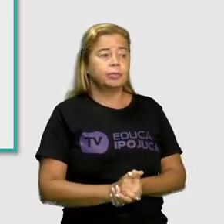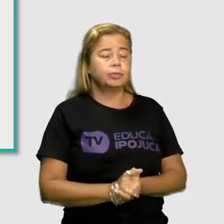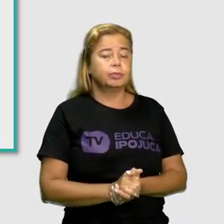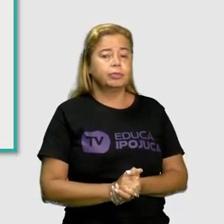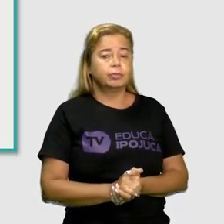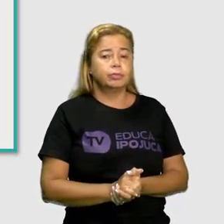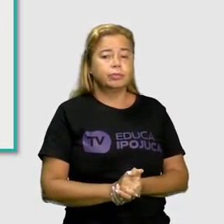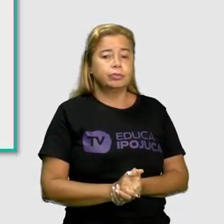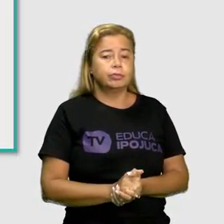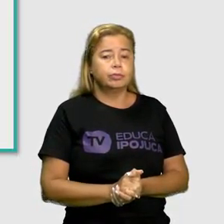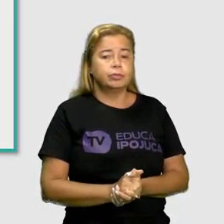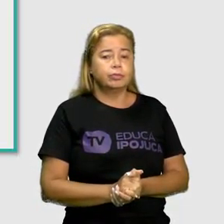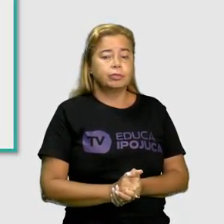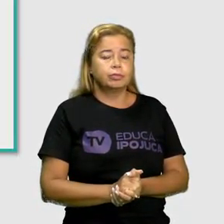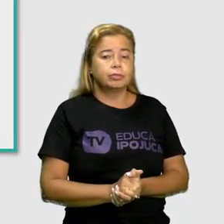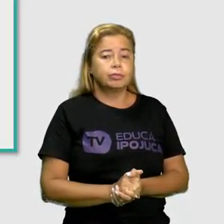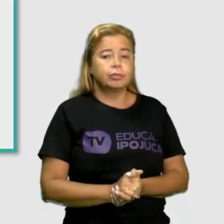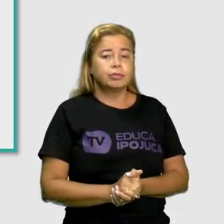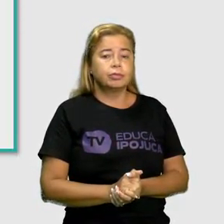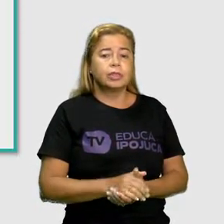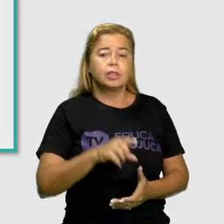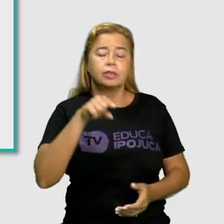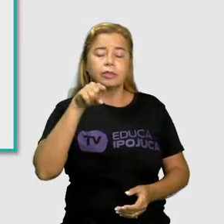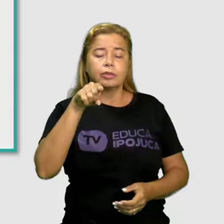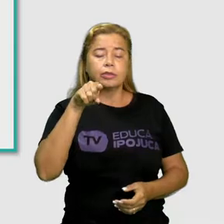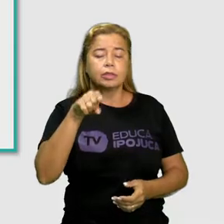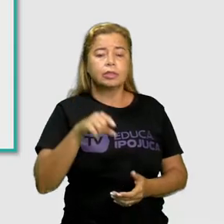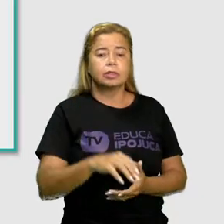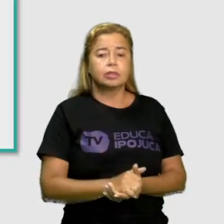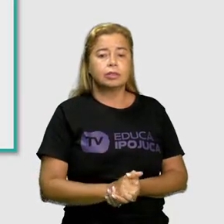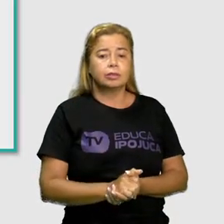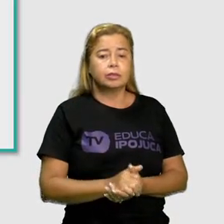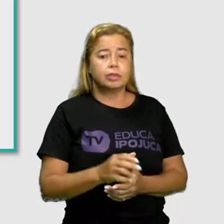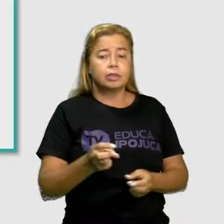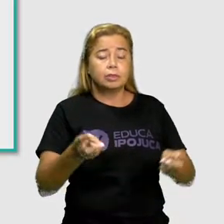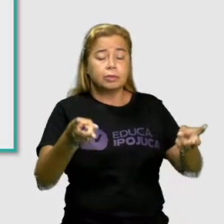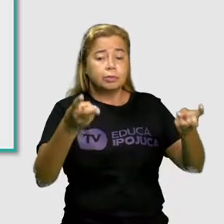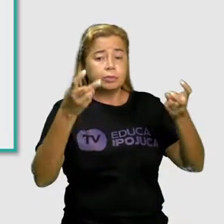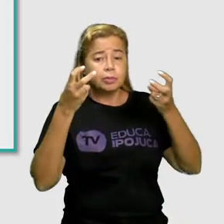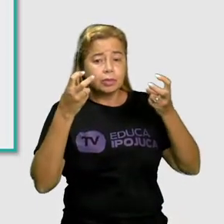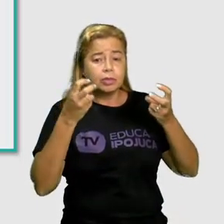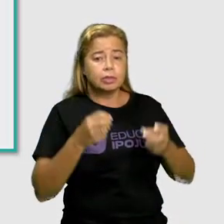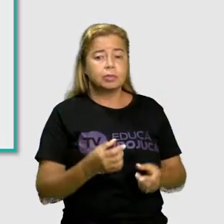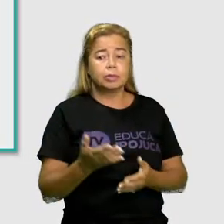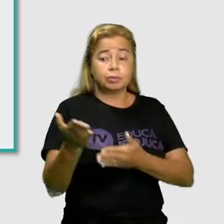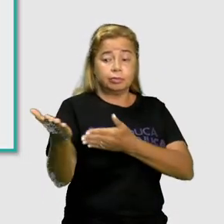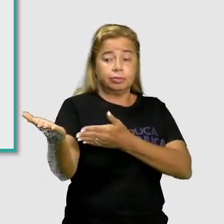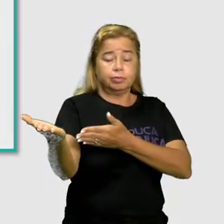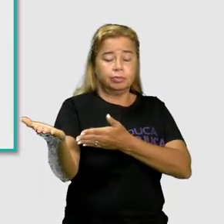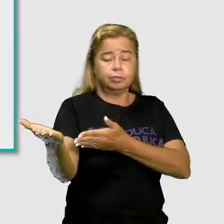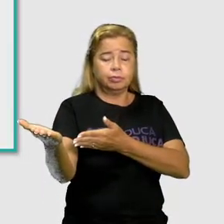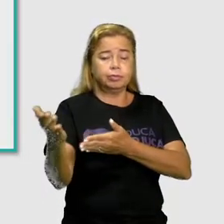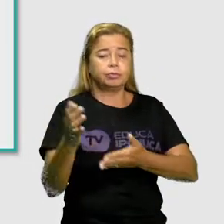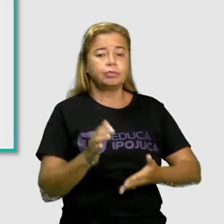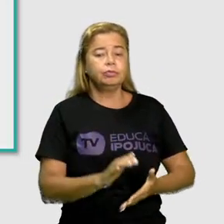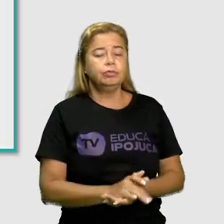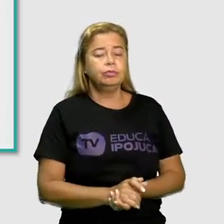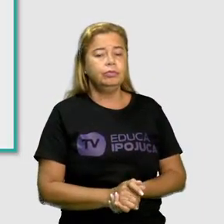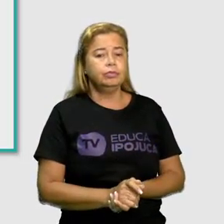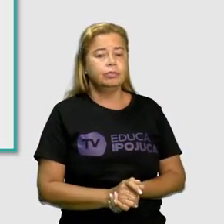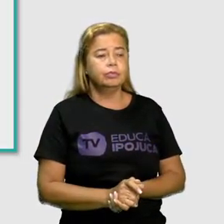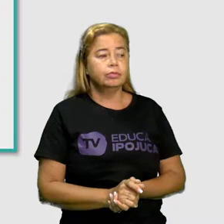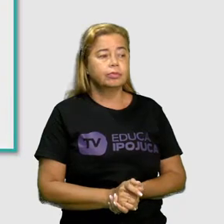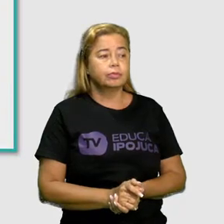o bonequinho. You vai ser você. Perceba que o bonequinho está aqui, apontando para o outro, que é o you,